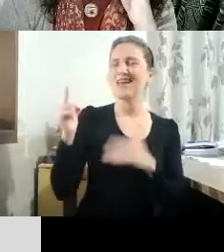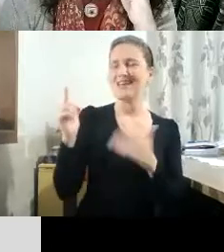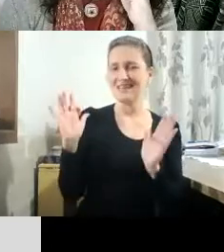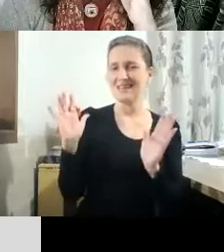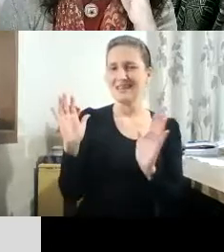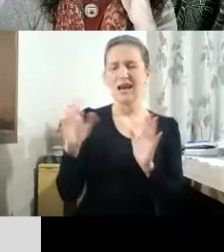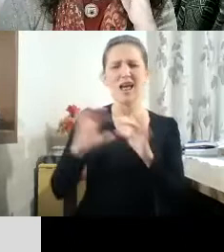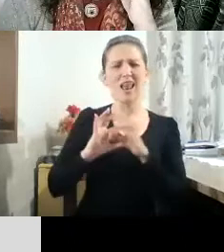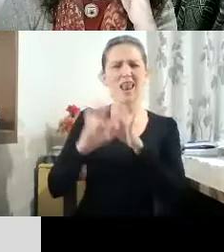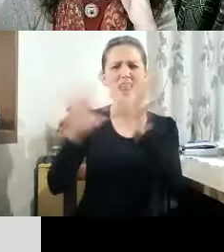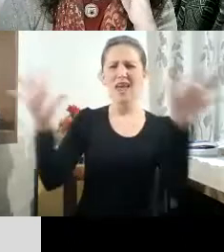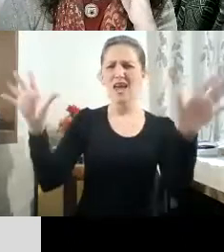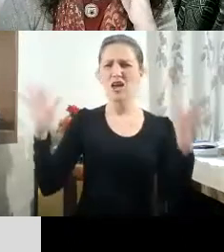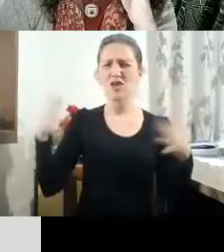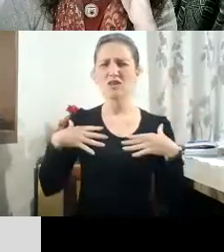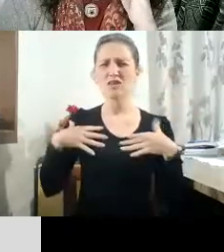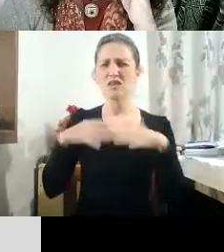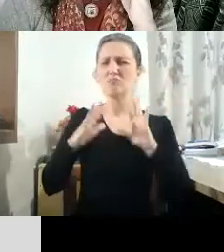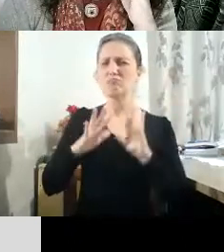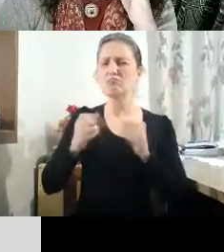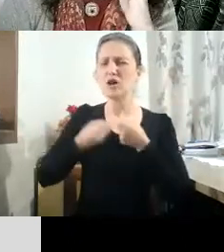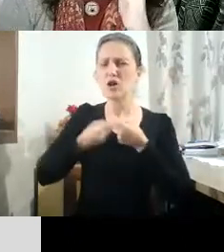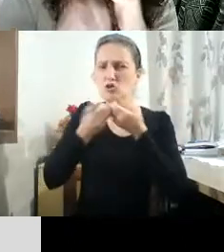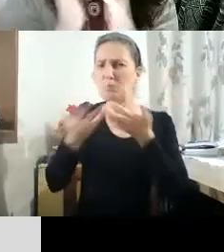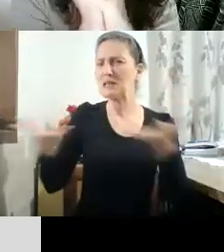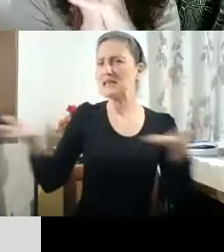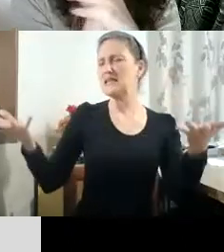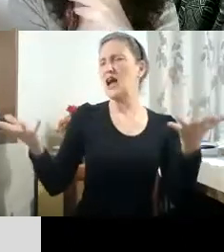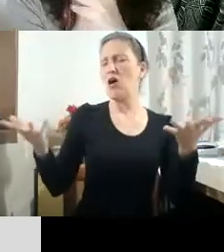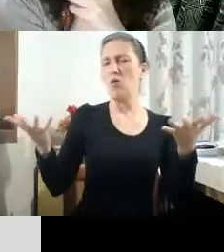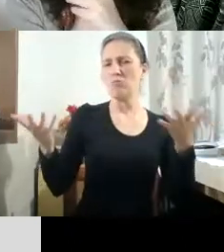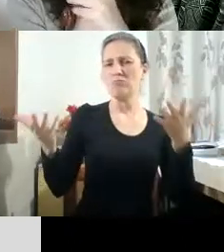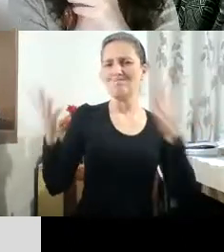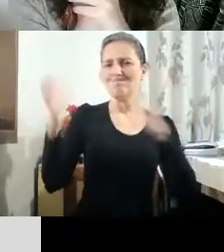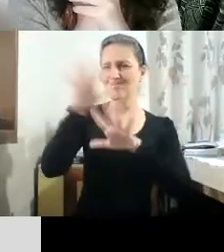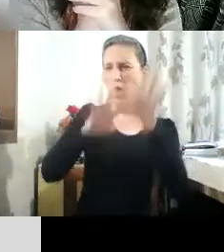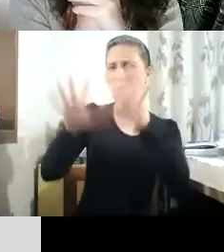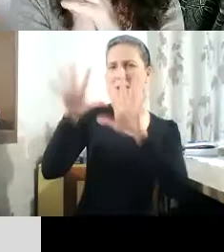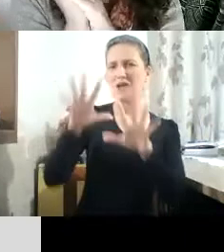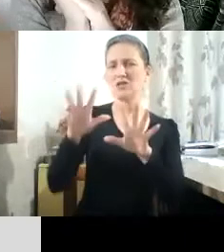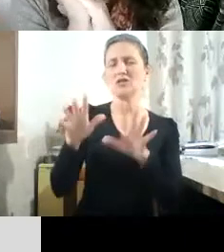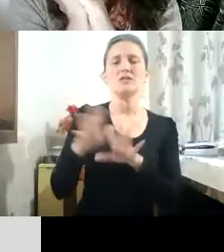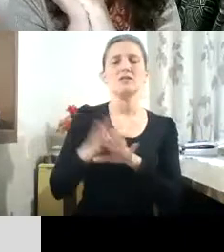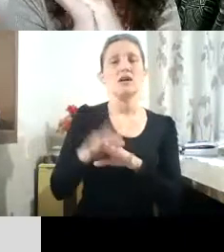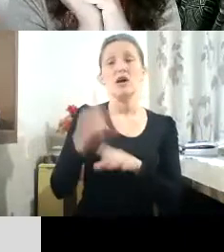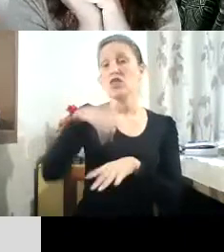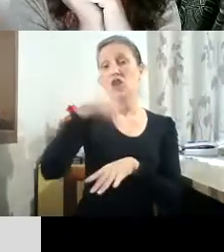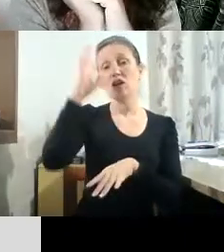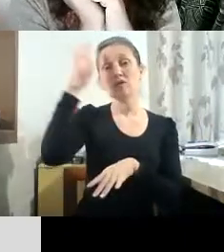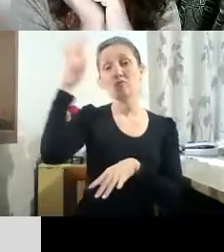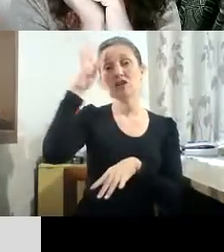expressivas, são ilimitadas suas possibilidades expressivas, a criação fotográfica só encontra limites na imaginação do